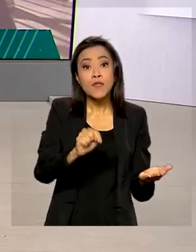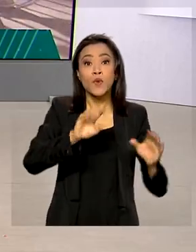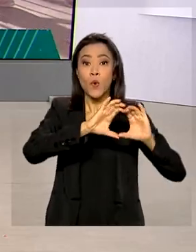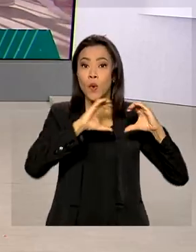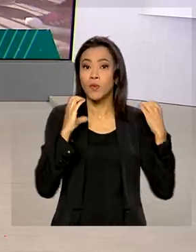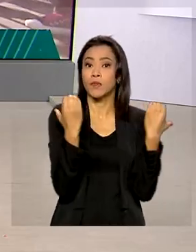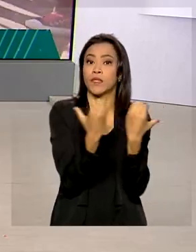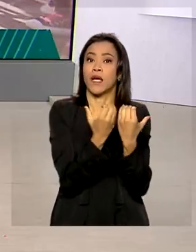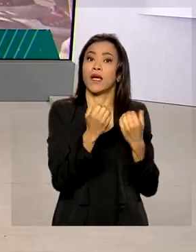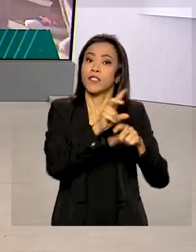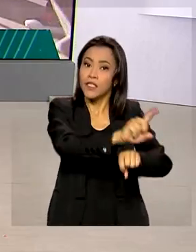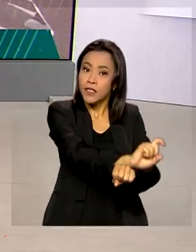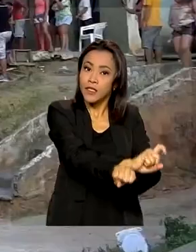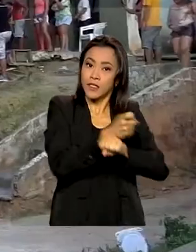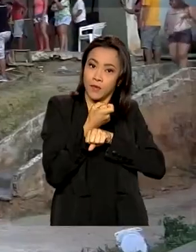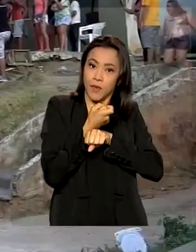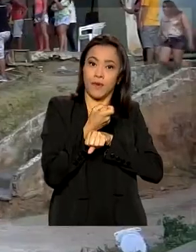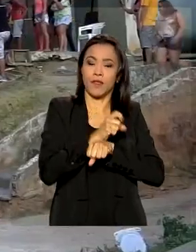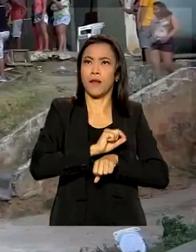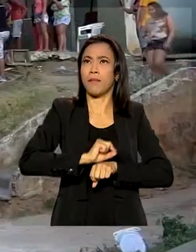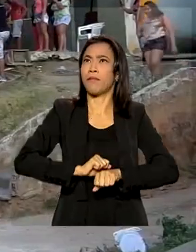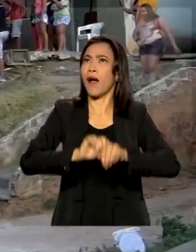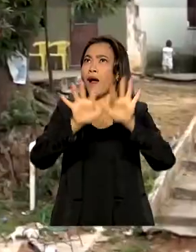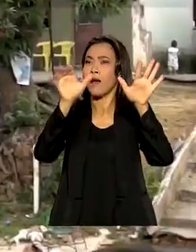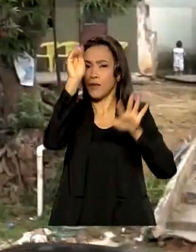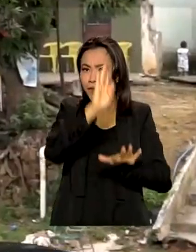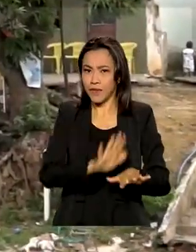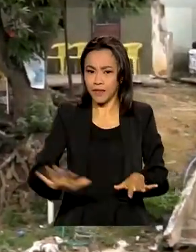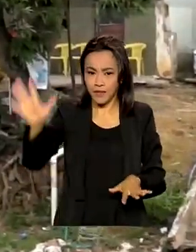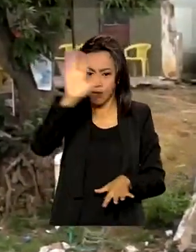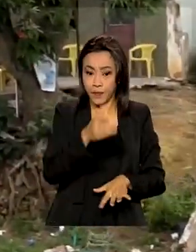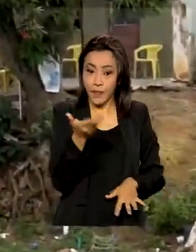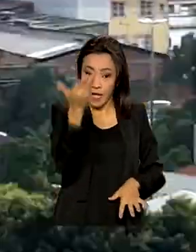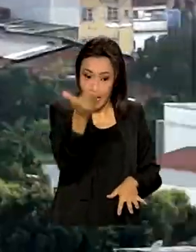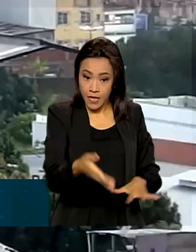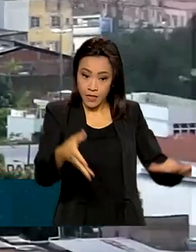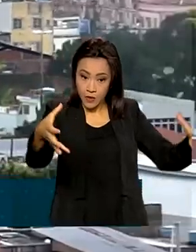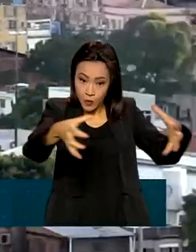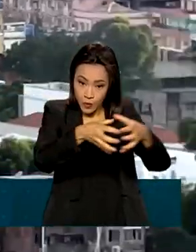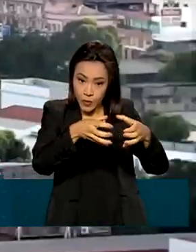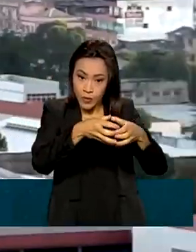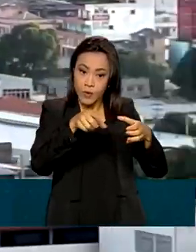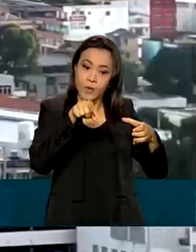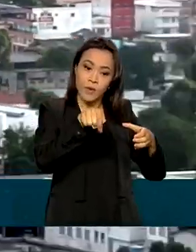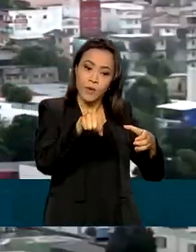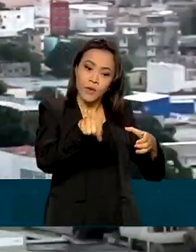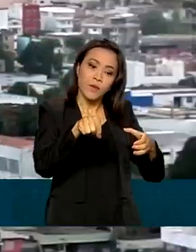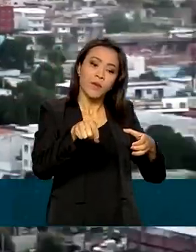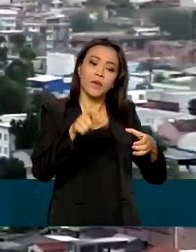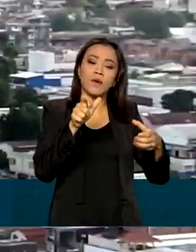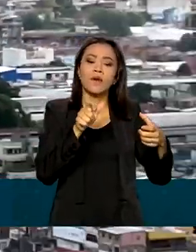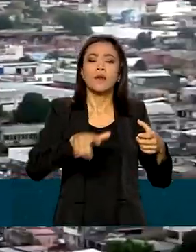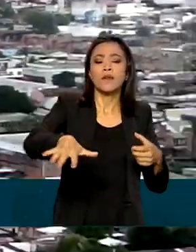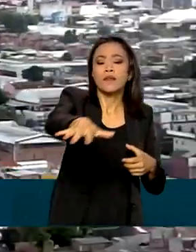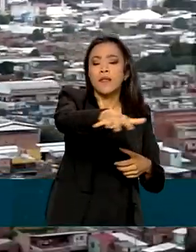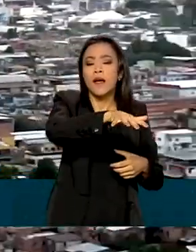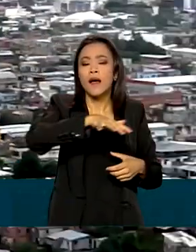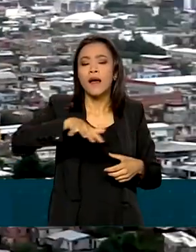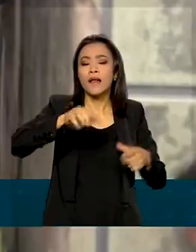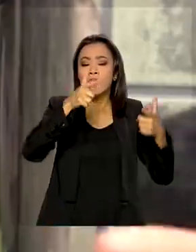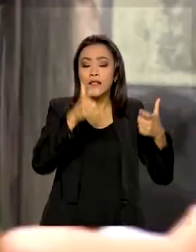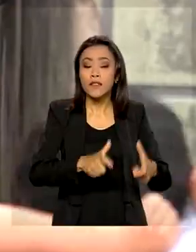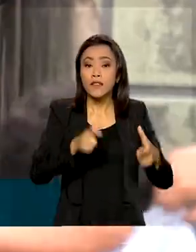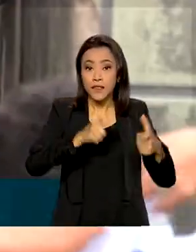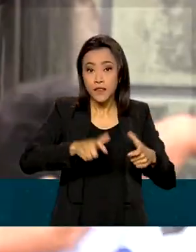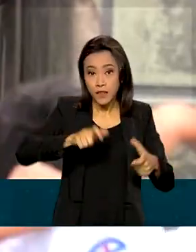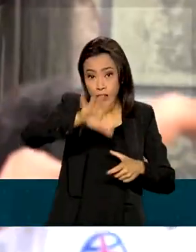espalhadas pelo país. O quilombo urbano de São Benedito, localizado na Praça 14, zona sul de Manaus,